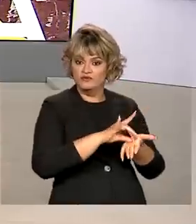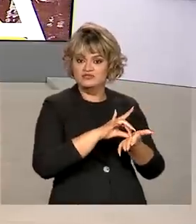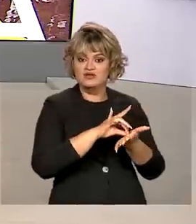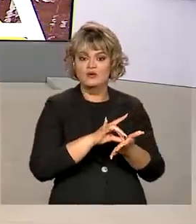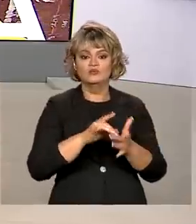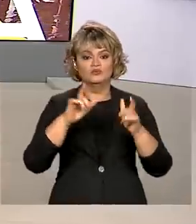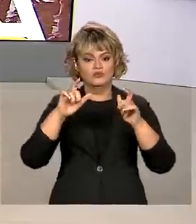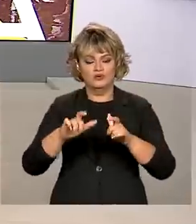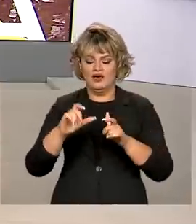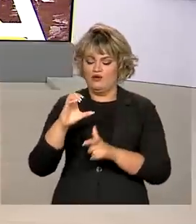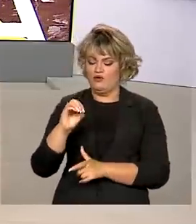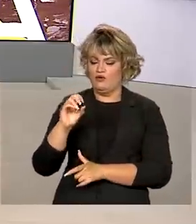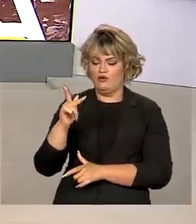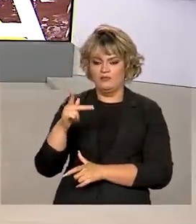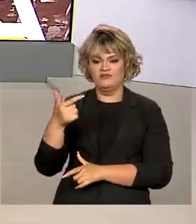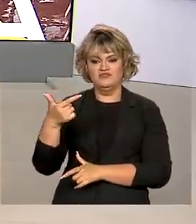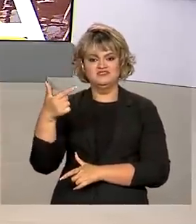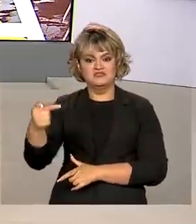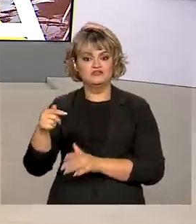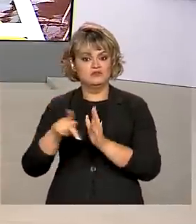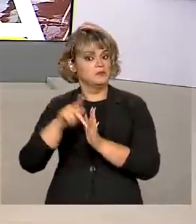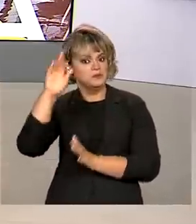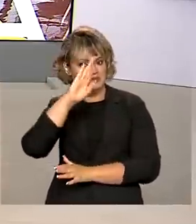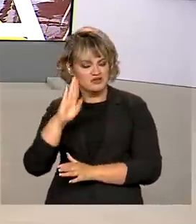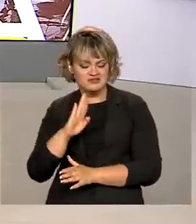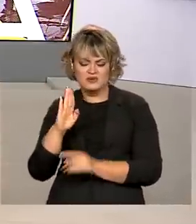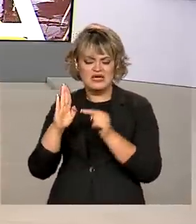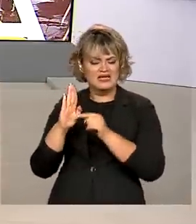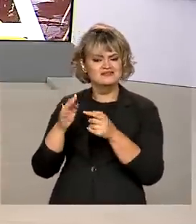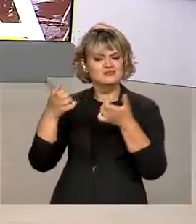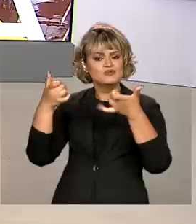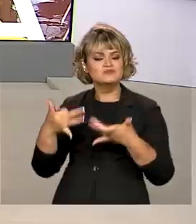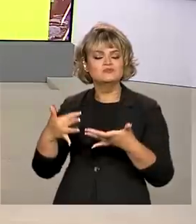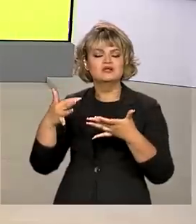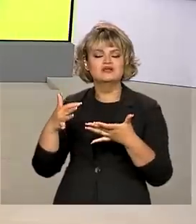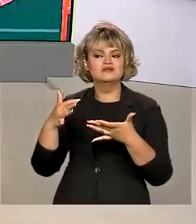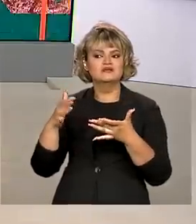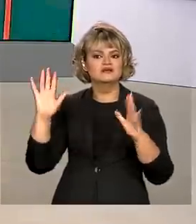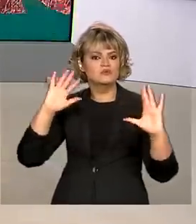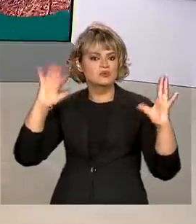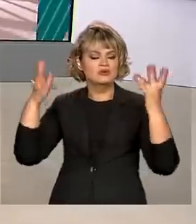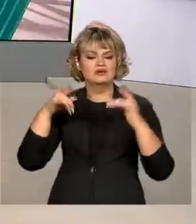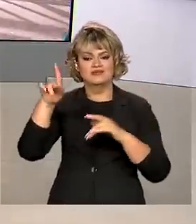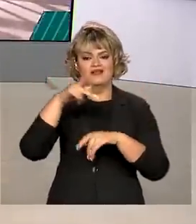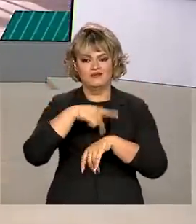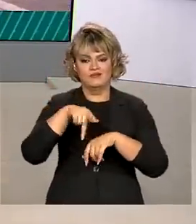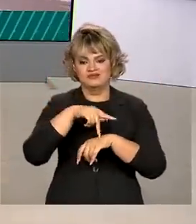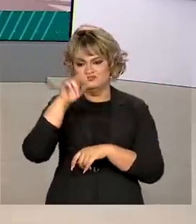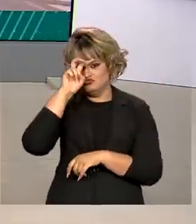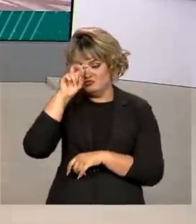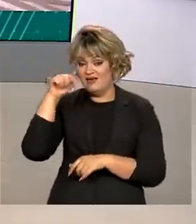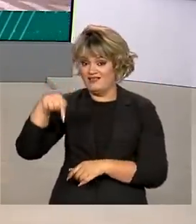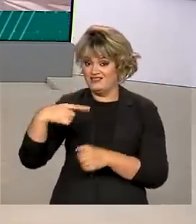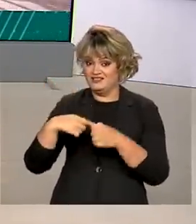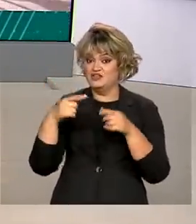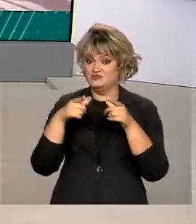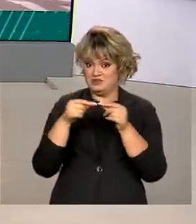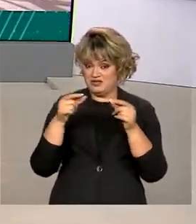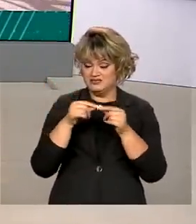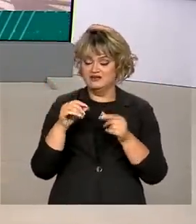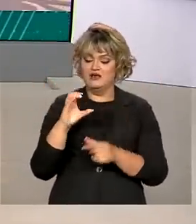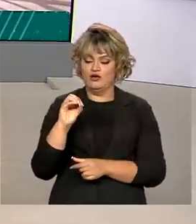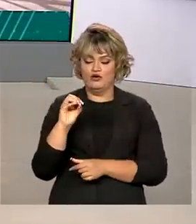Pavilhão Brasileiro na COP27, a Conferência do Clima da ONU lá no Egito. Aqui em Brasília também tem COP.